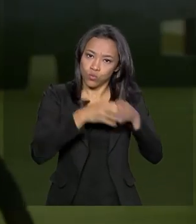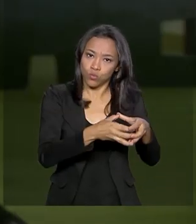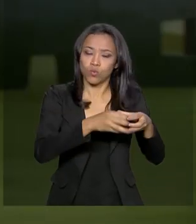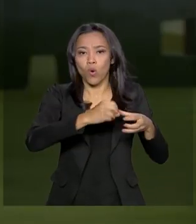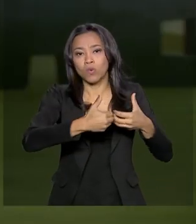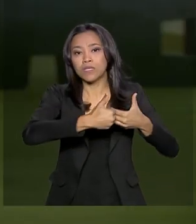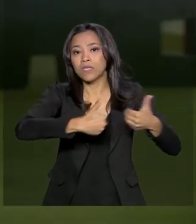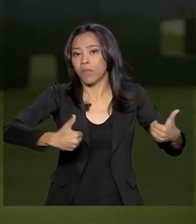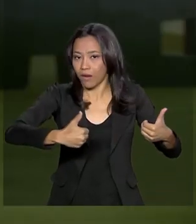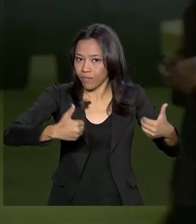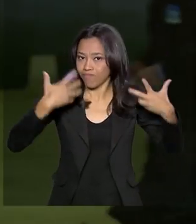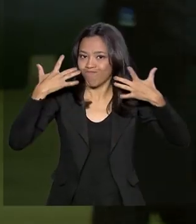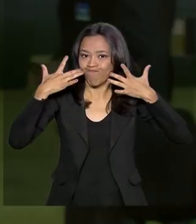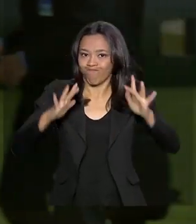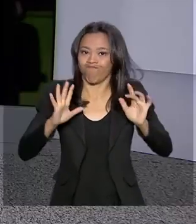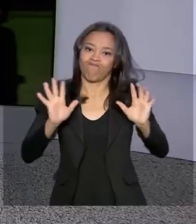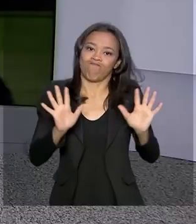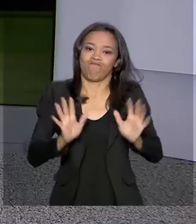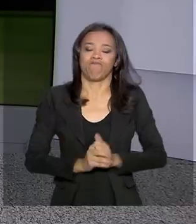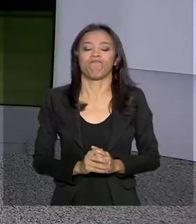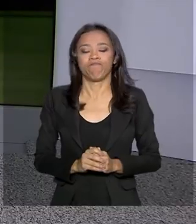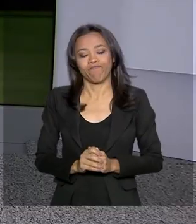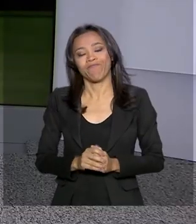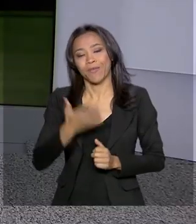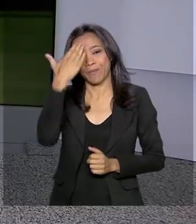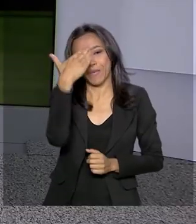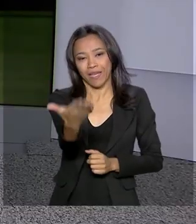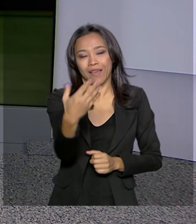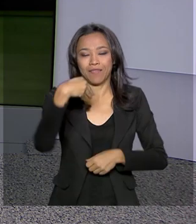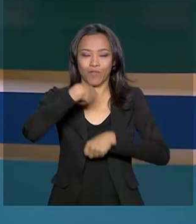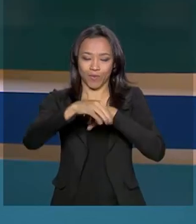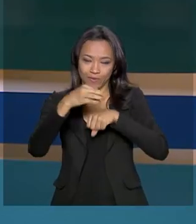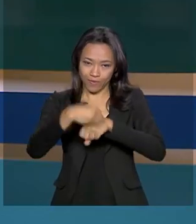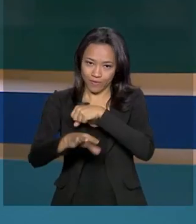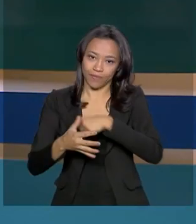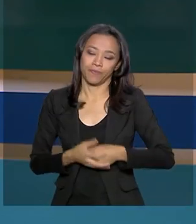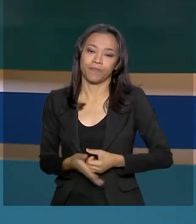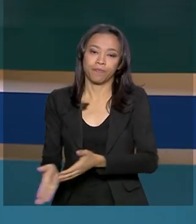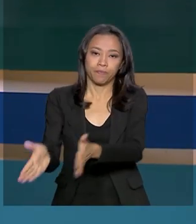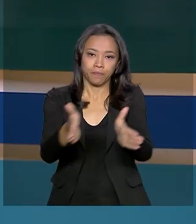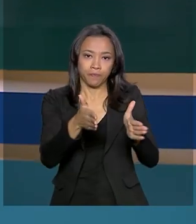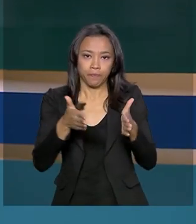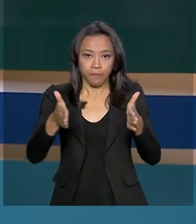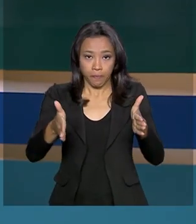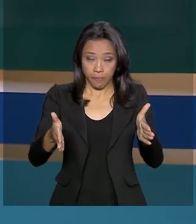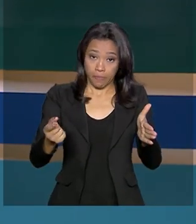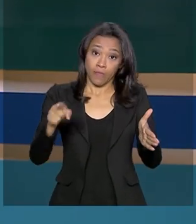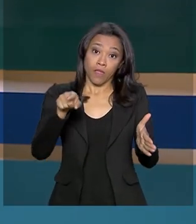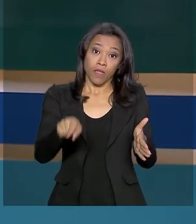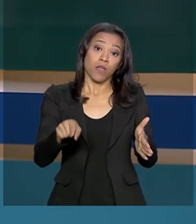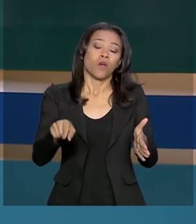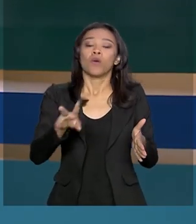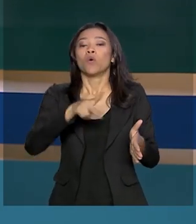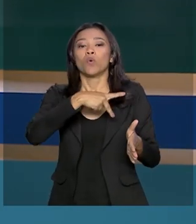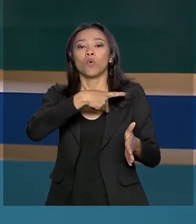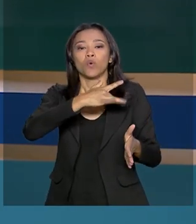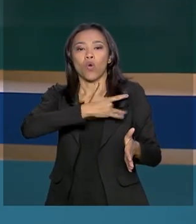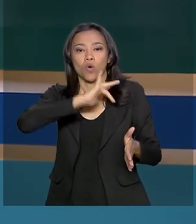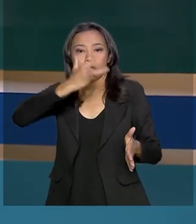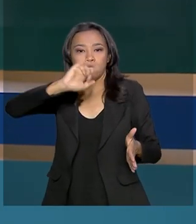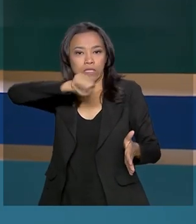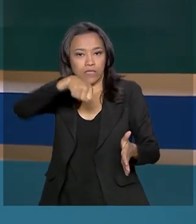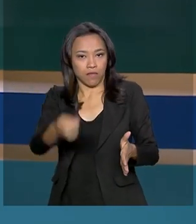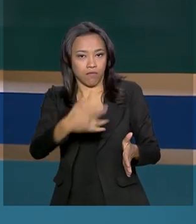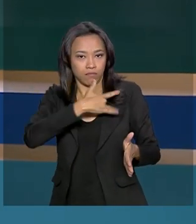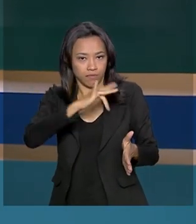separadamente. Volto com você, Renata. Obrigada, Selma, pelas suas informações. E olha, o ministro-chefe da Casa Civil, Onyx Lorenzoni, disse